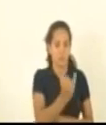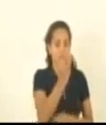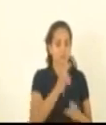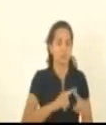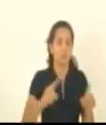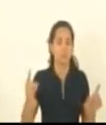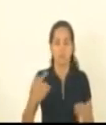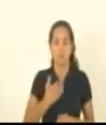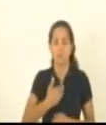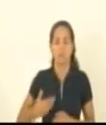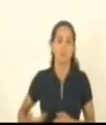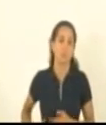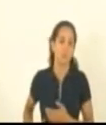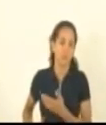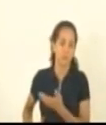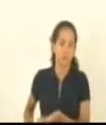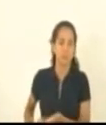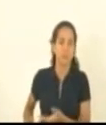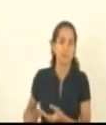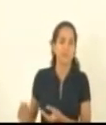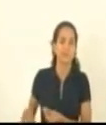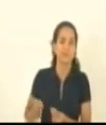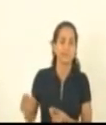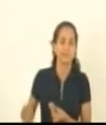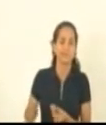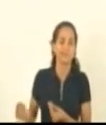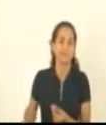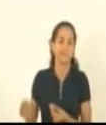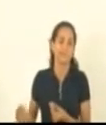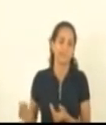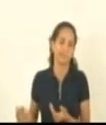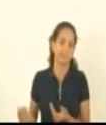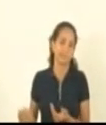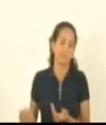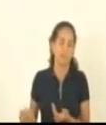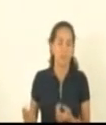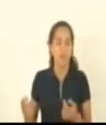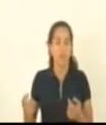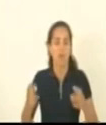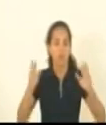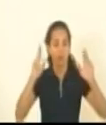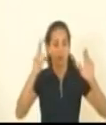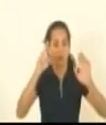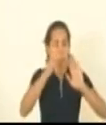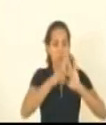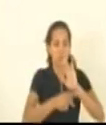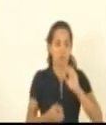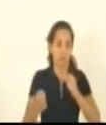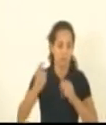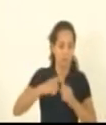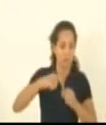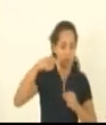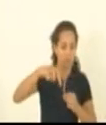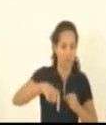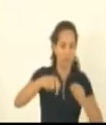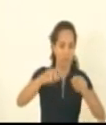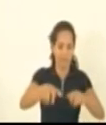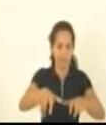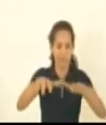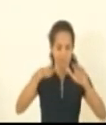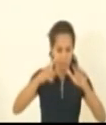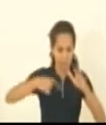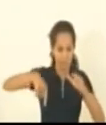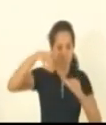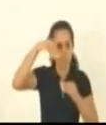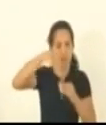governo entrou tratando tratando mas espero que esse projeto volte para essa casa porque é muito